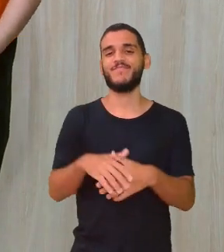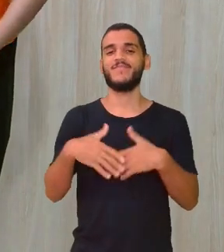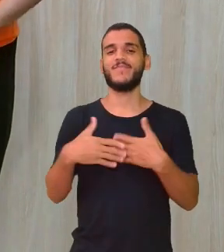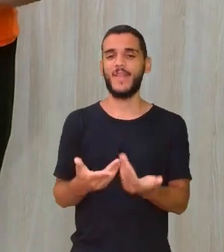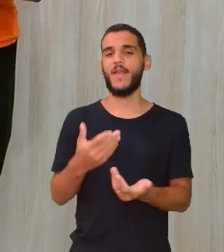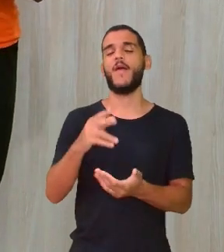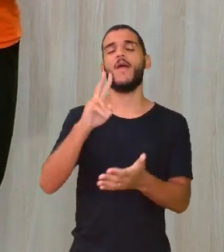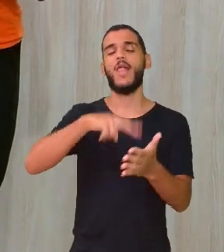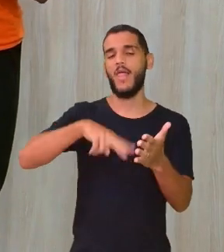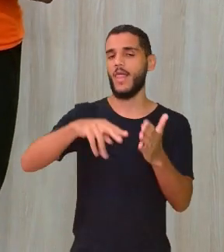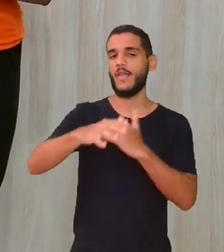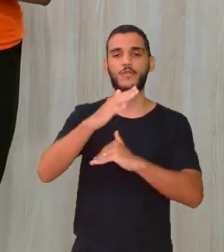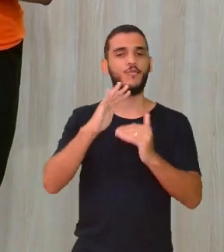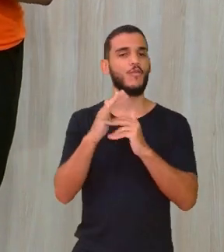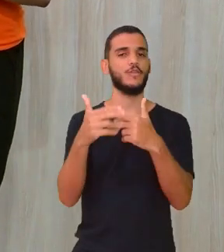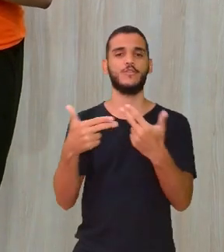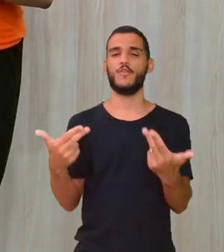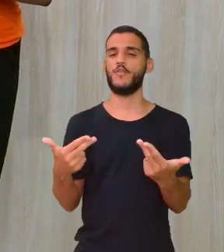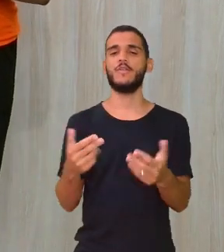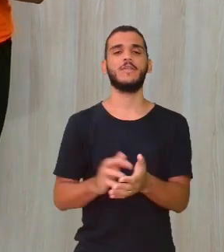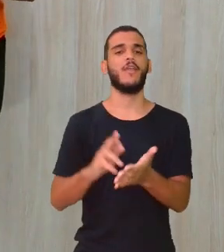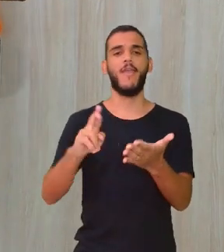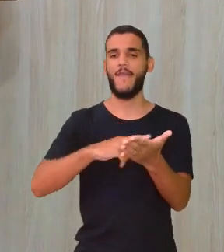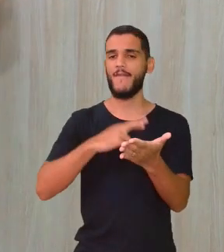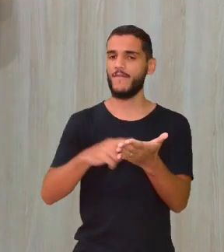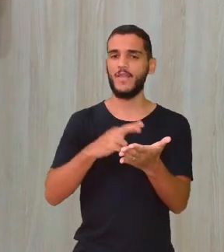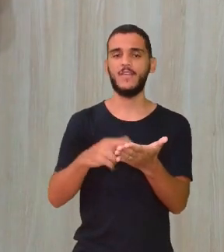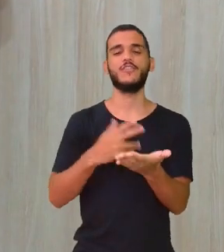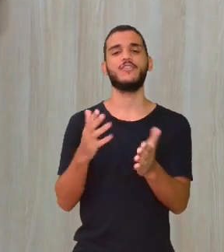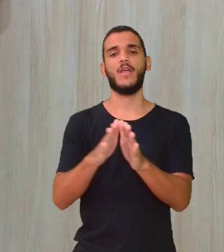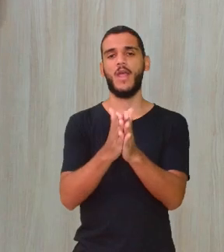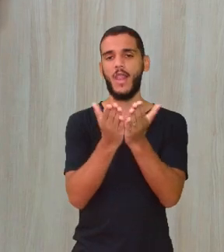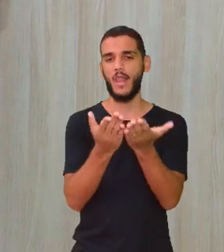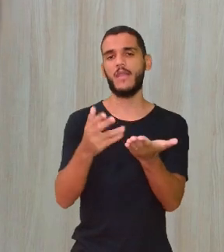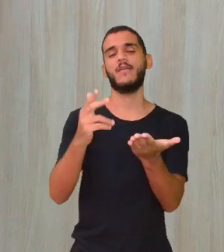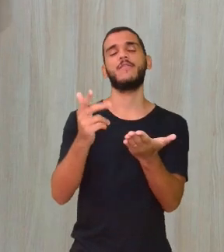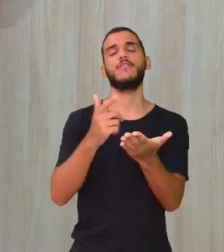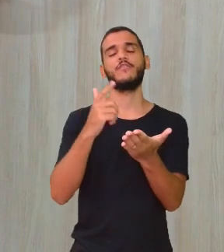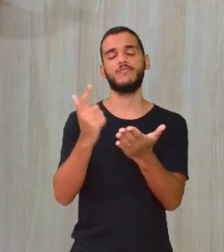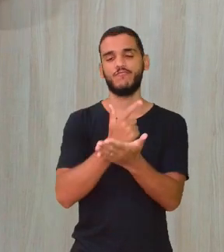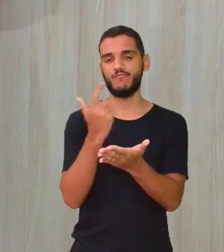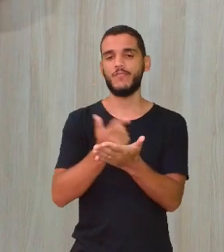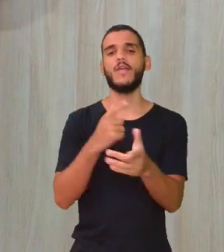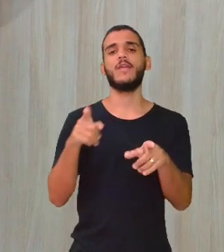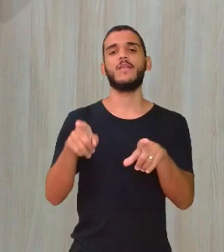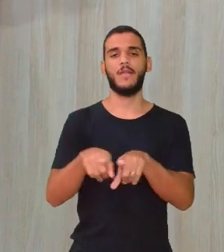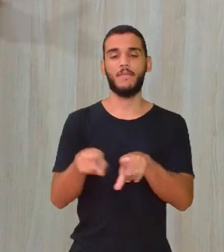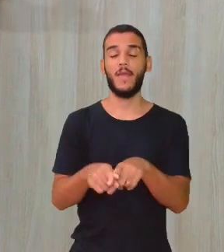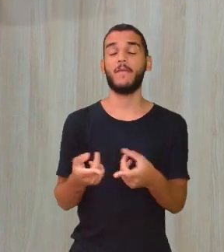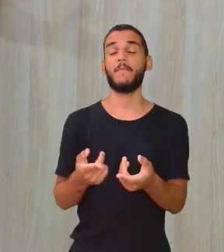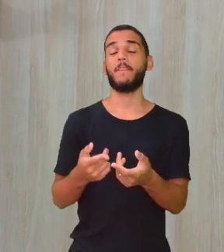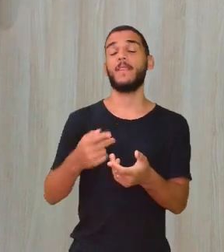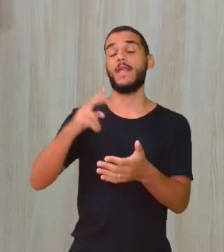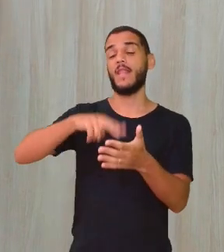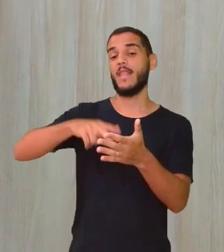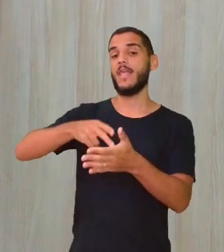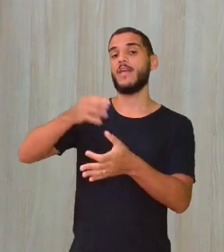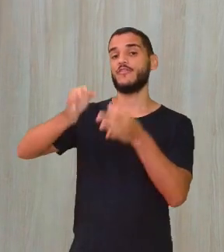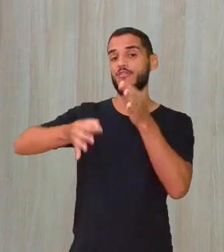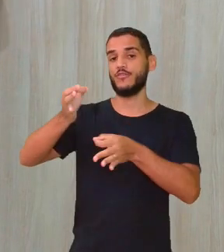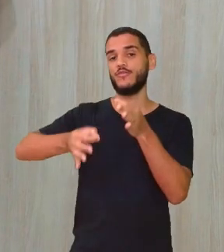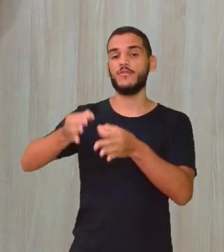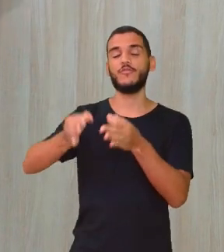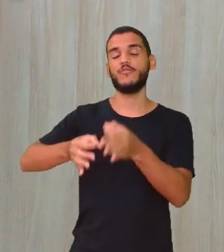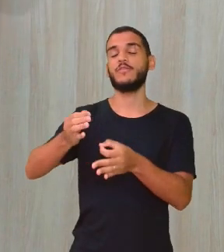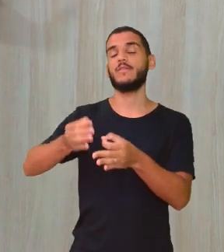que lia tudo, revista, livro e jornal. E lia as pregações de Jesus e as injustiças dos homens. Ou seja, através desse